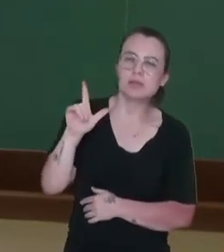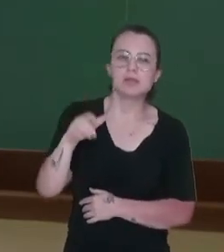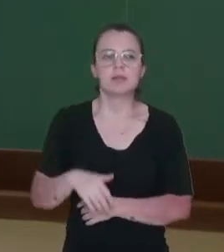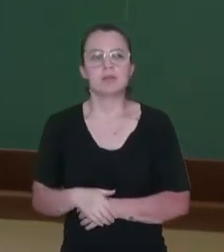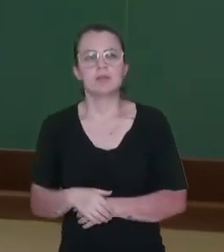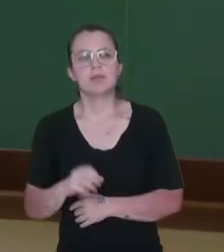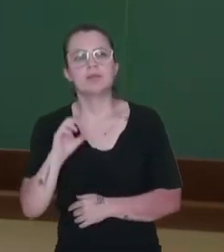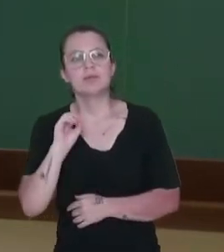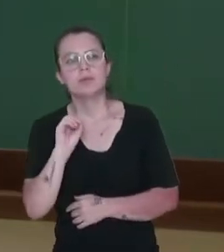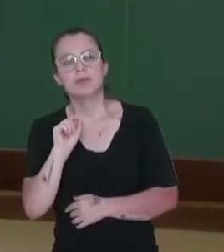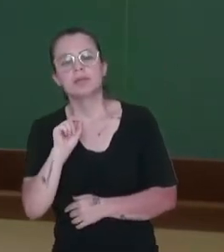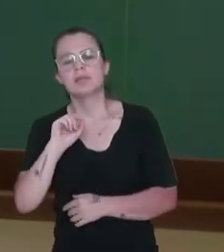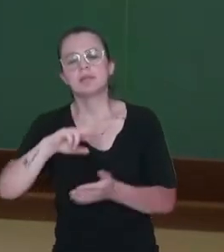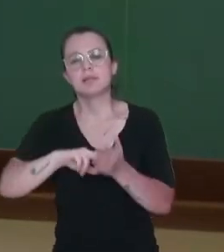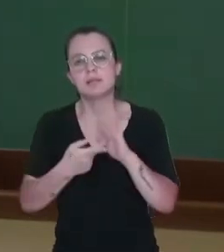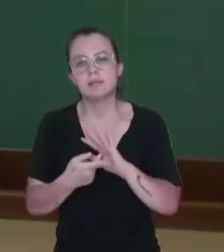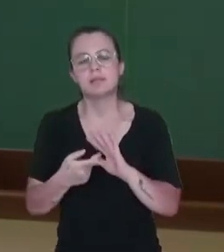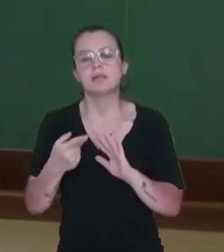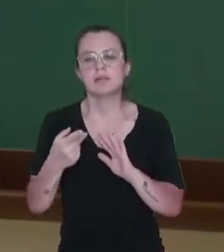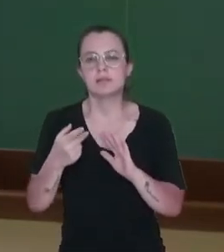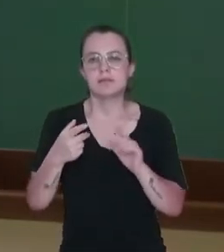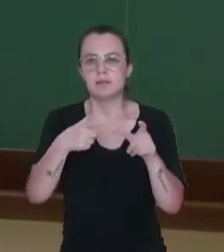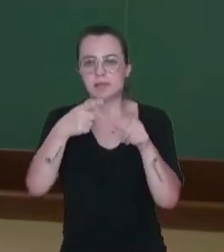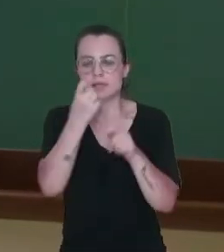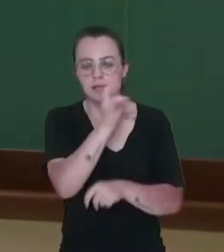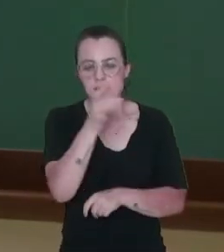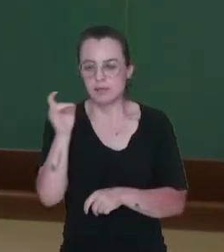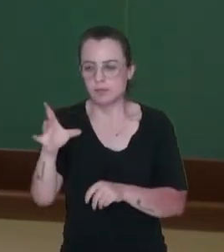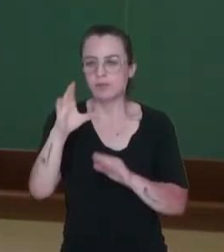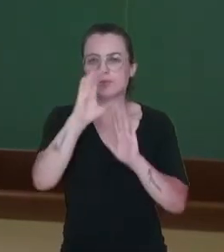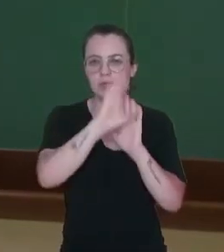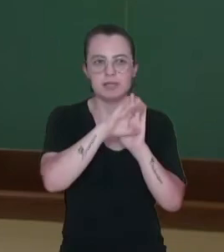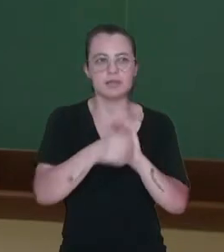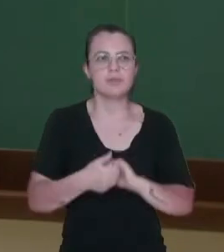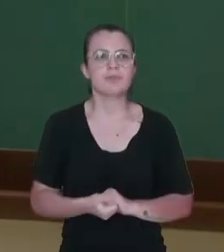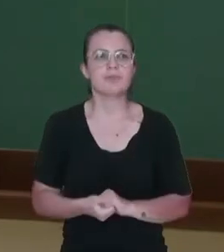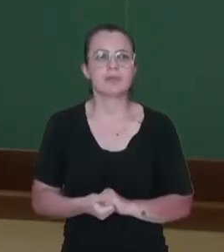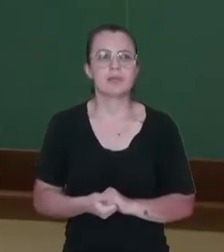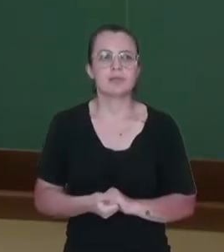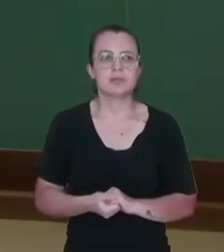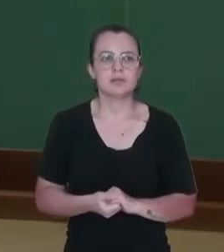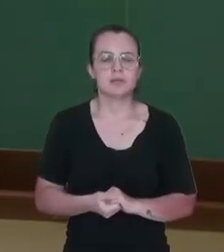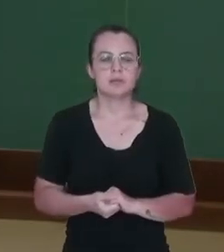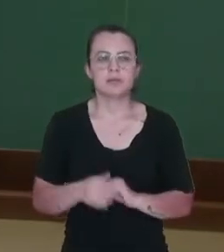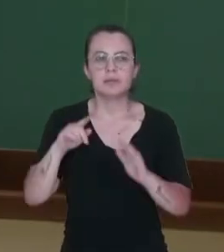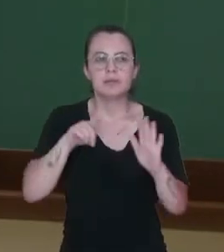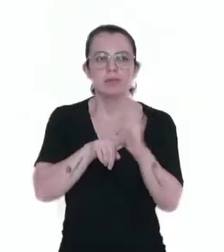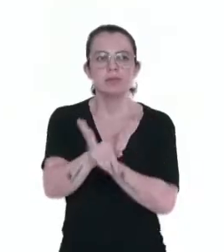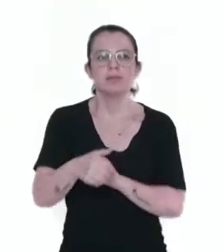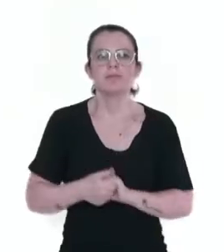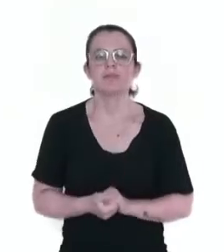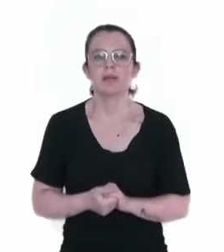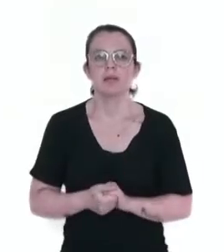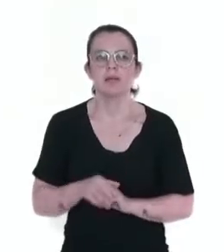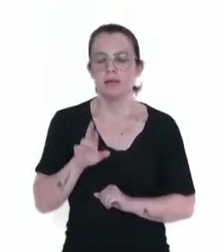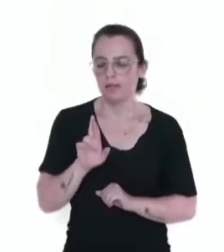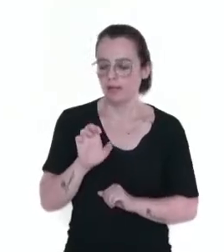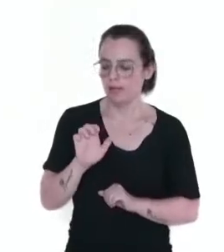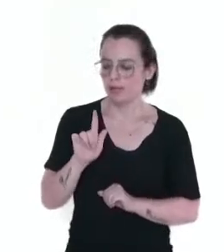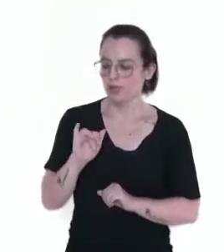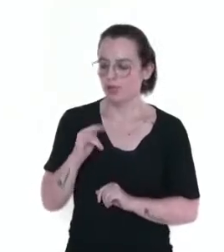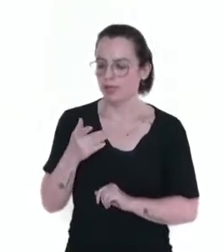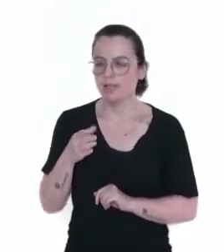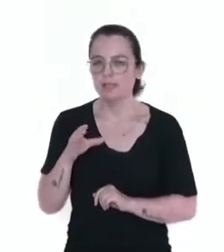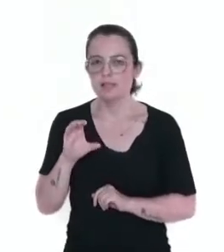O que é regionalização? Esse estudo inicial que a gente desenvolveu. Então, perguntinha ali. A regionalização é